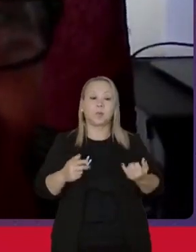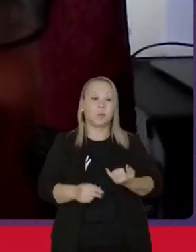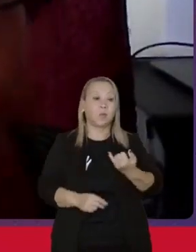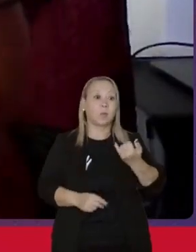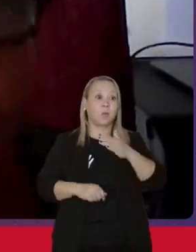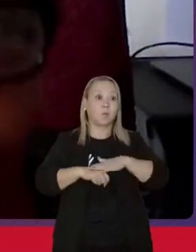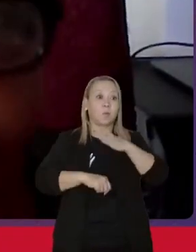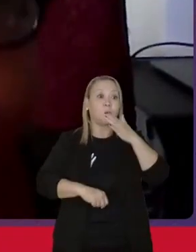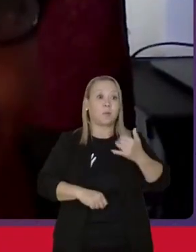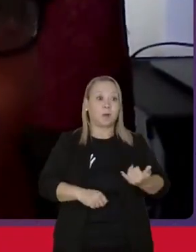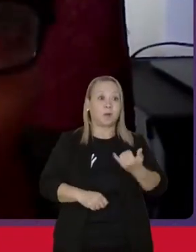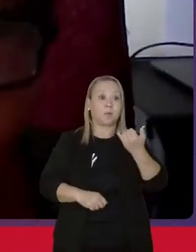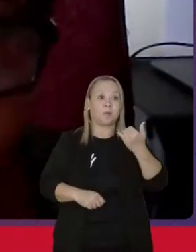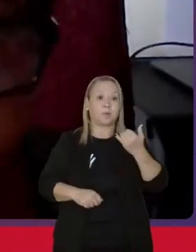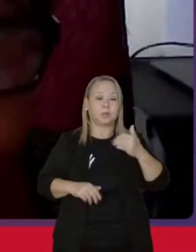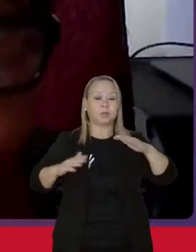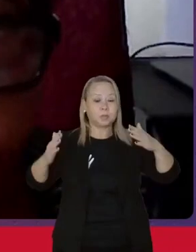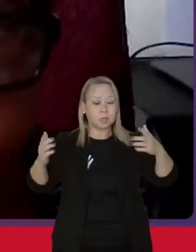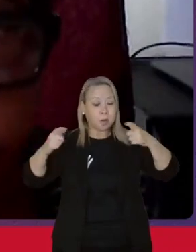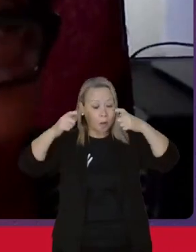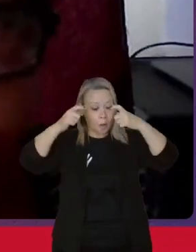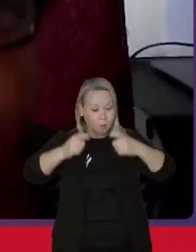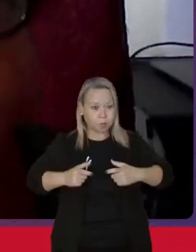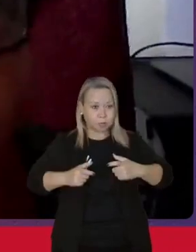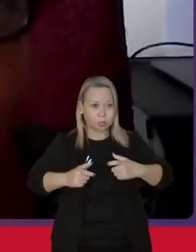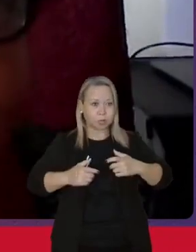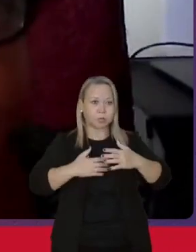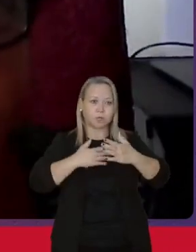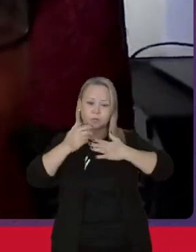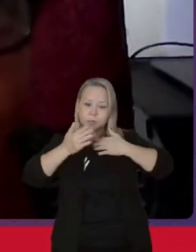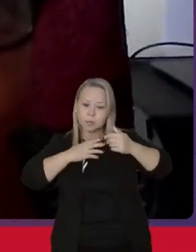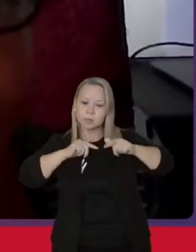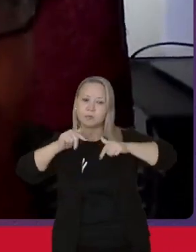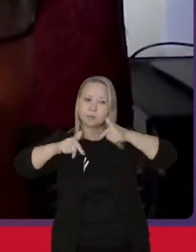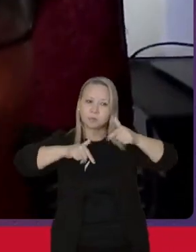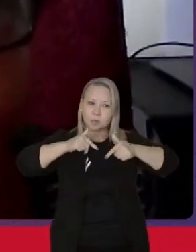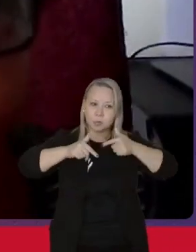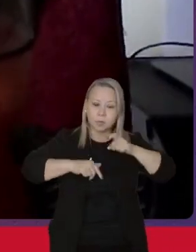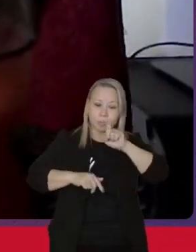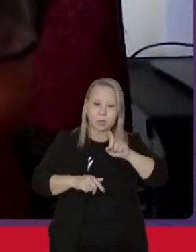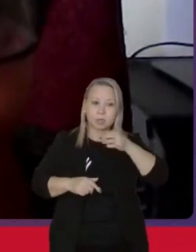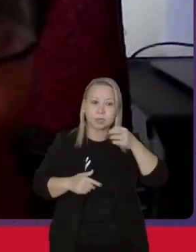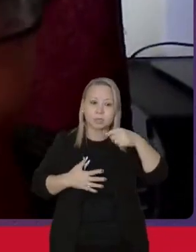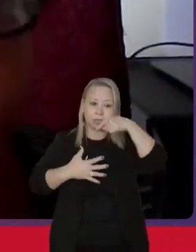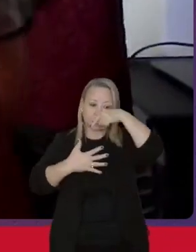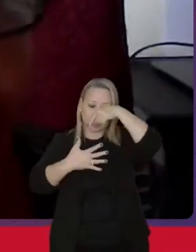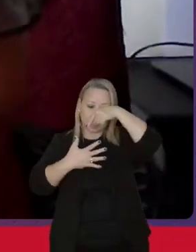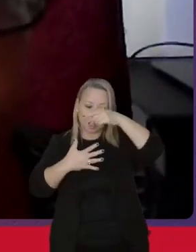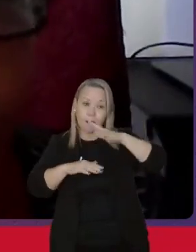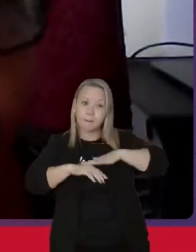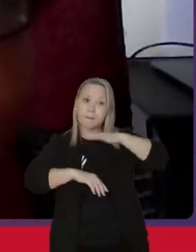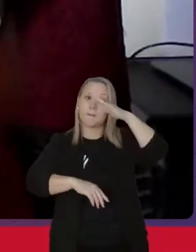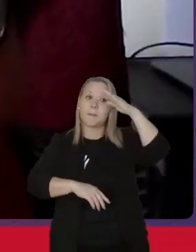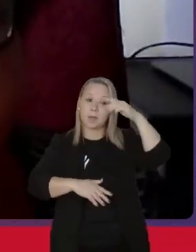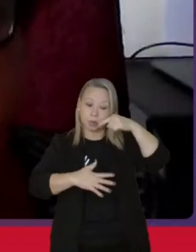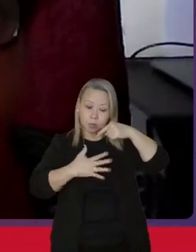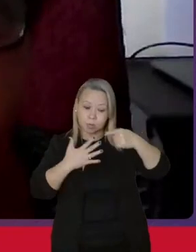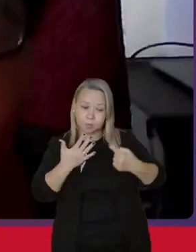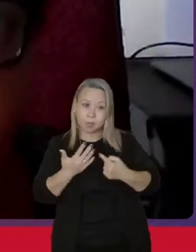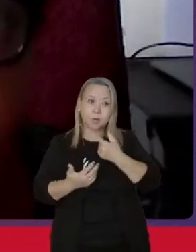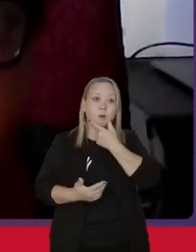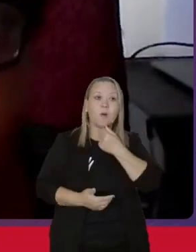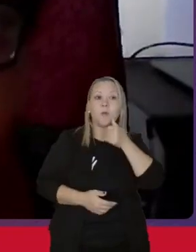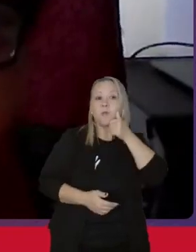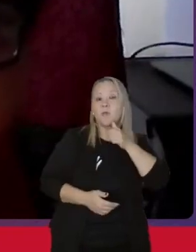que onde você atua, você seja um elemento, um homem ou uma mulher que